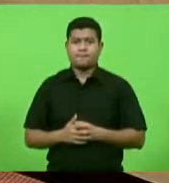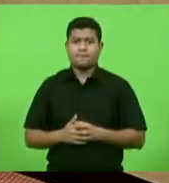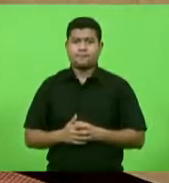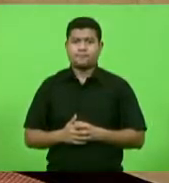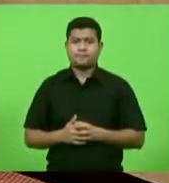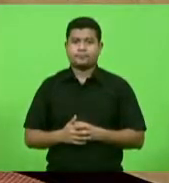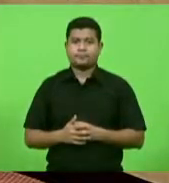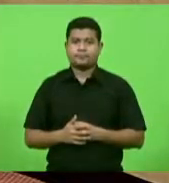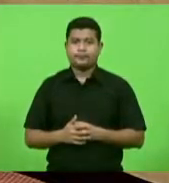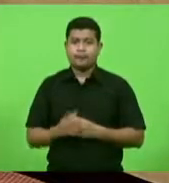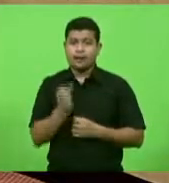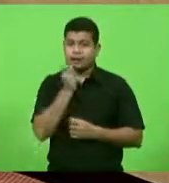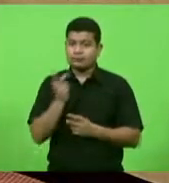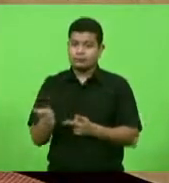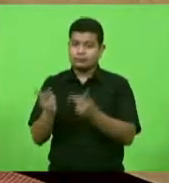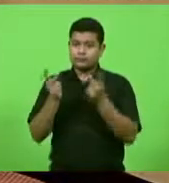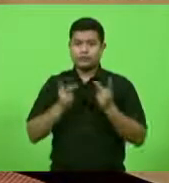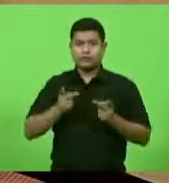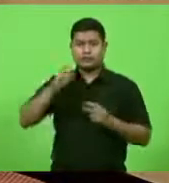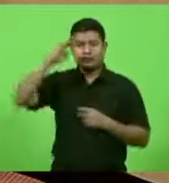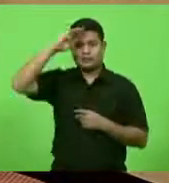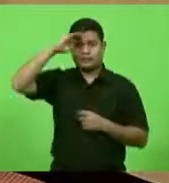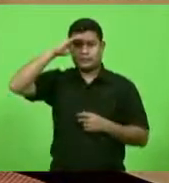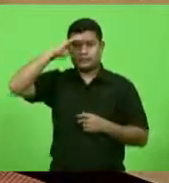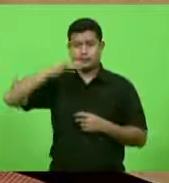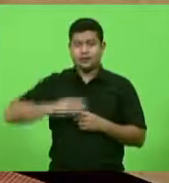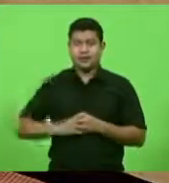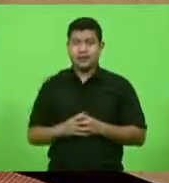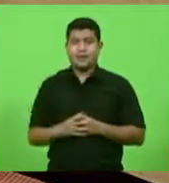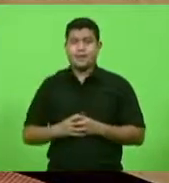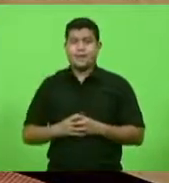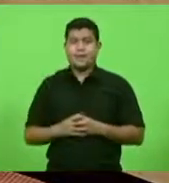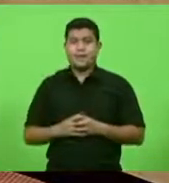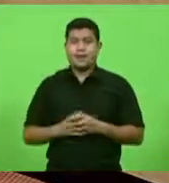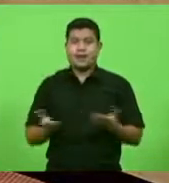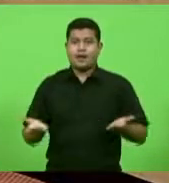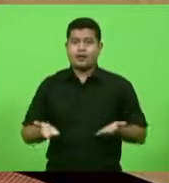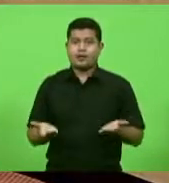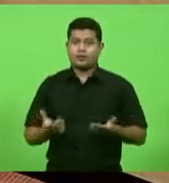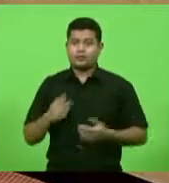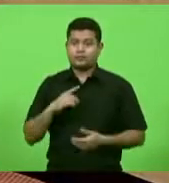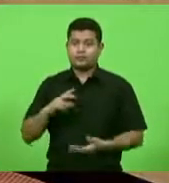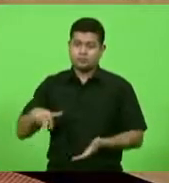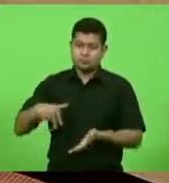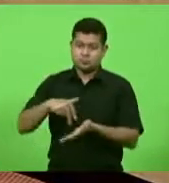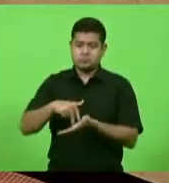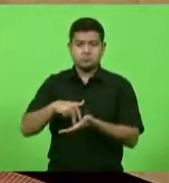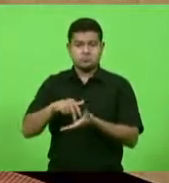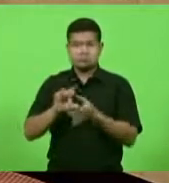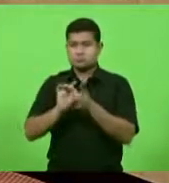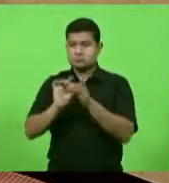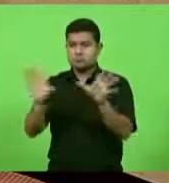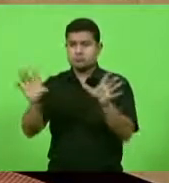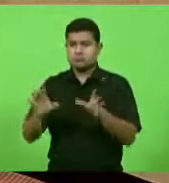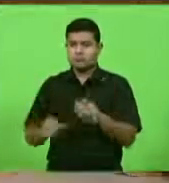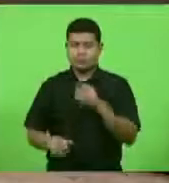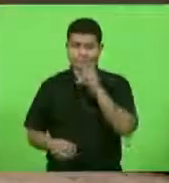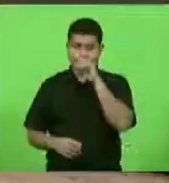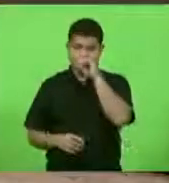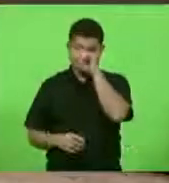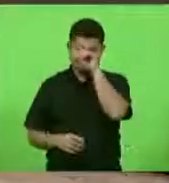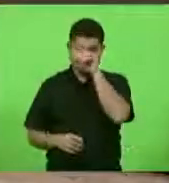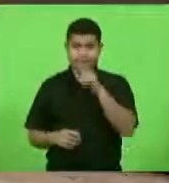Seja bem-vindo, deputado Jean Guma. Vossa Excelência, tenho direito a usar a palavra. Senhor